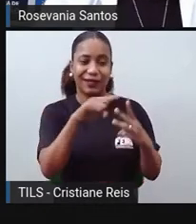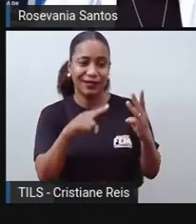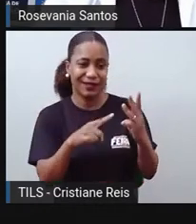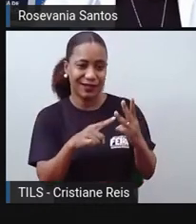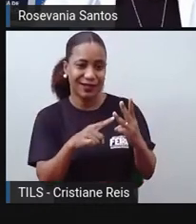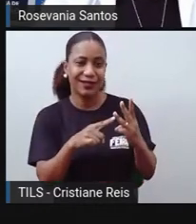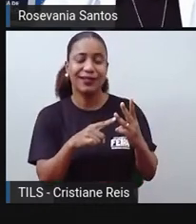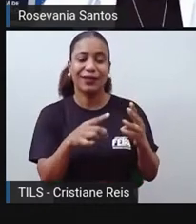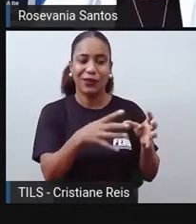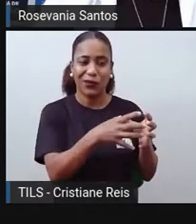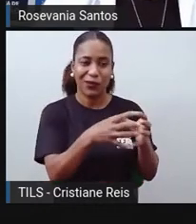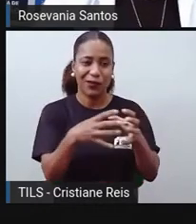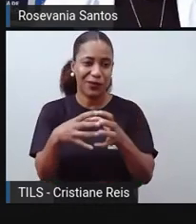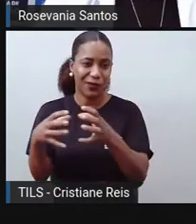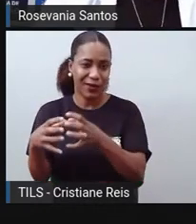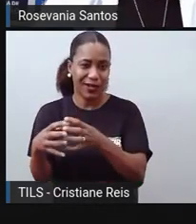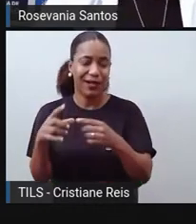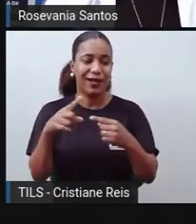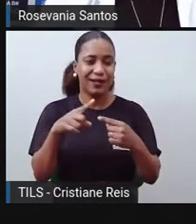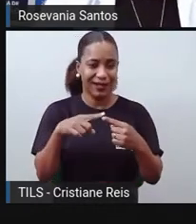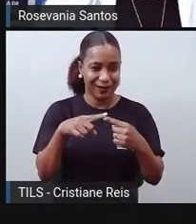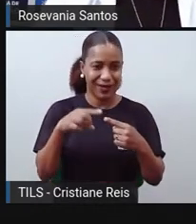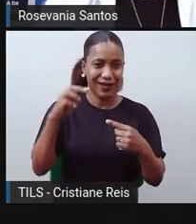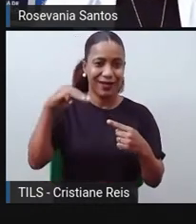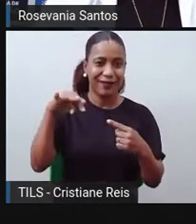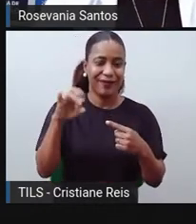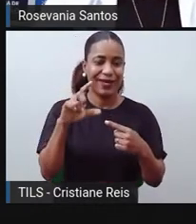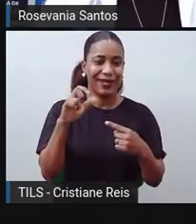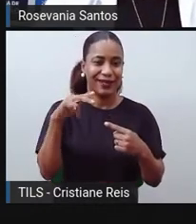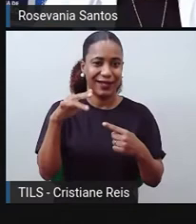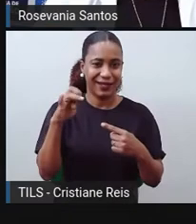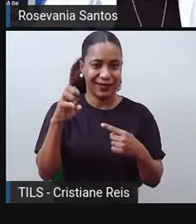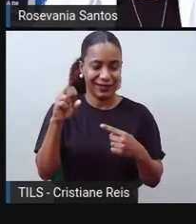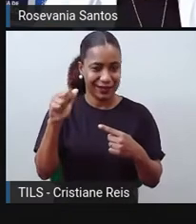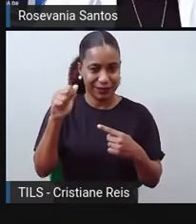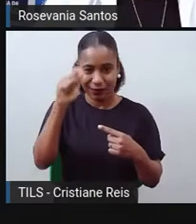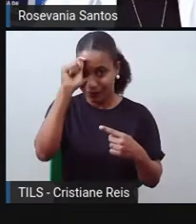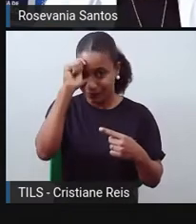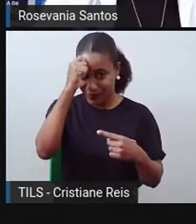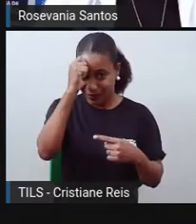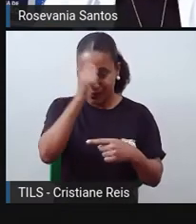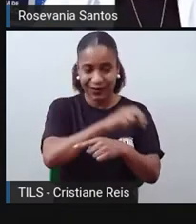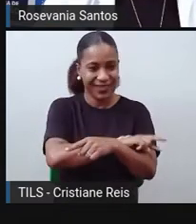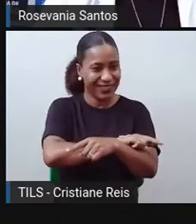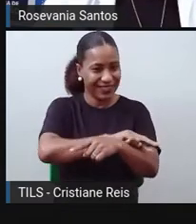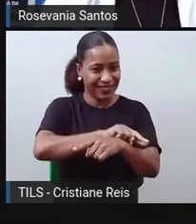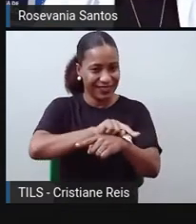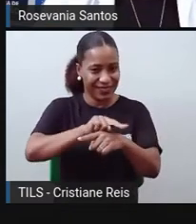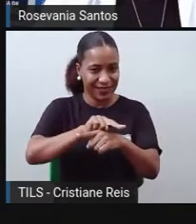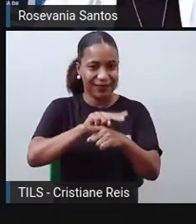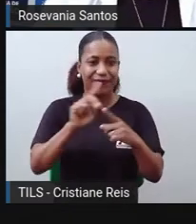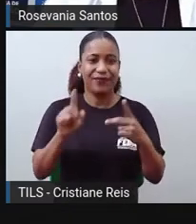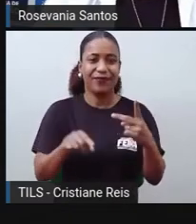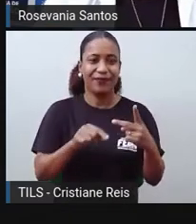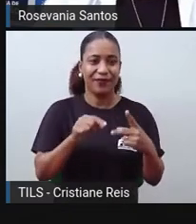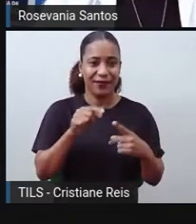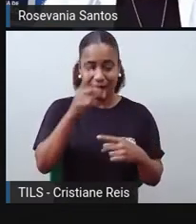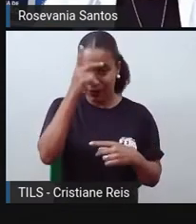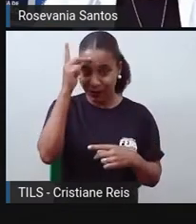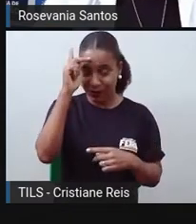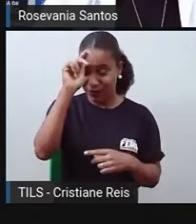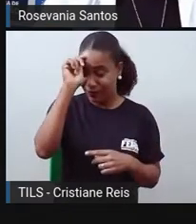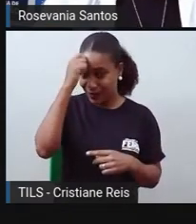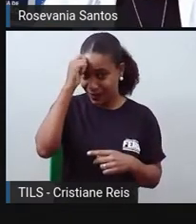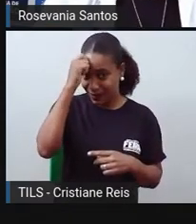regional aí. A Melanésia, que é o eu disse, né? Das ilhas dos, digamos assim, é o que o significa ilhas dos